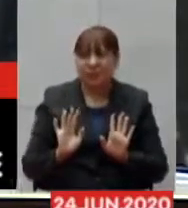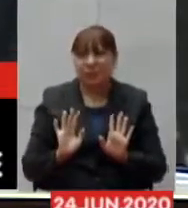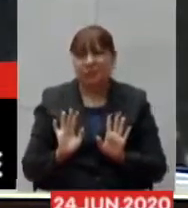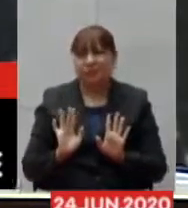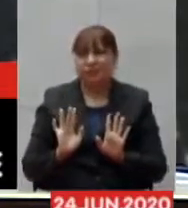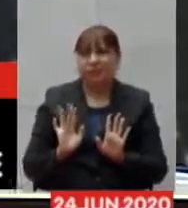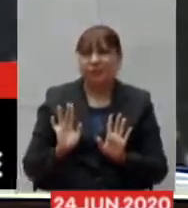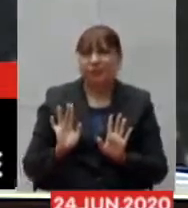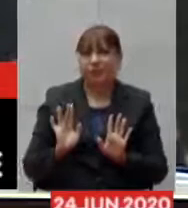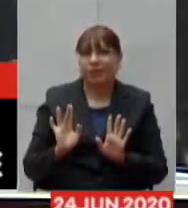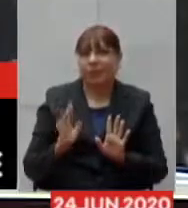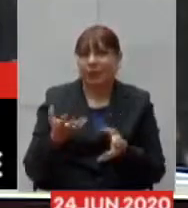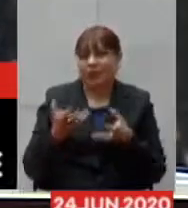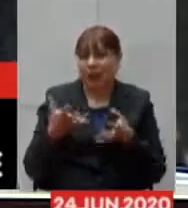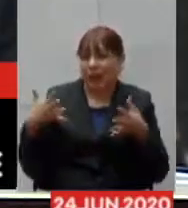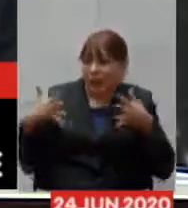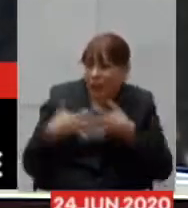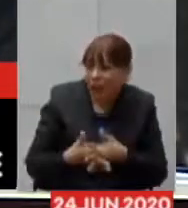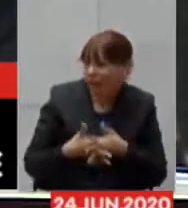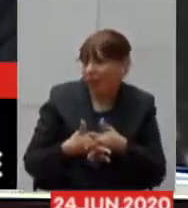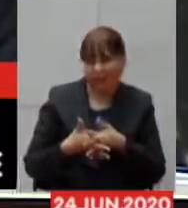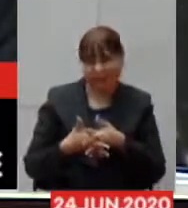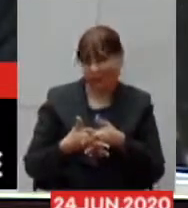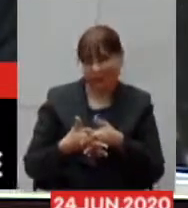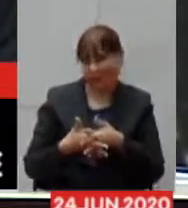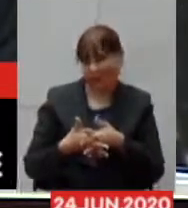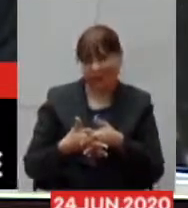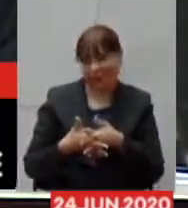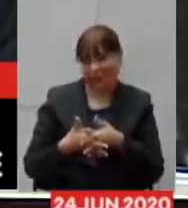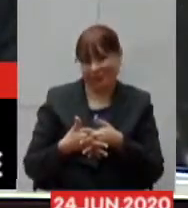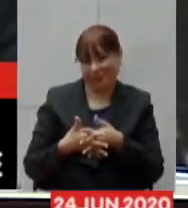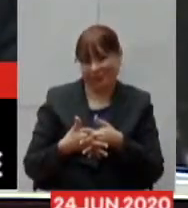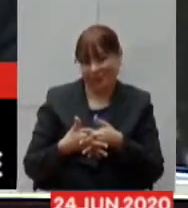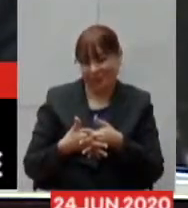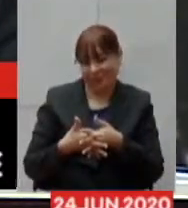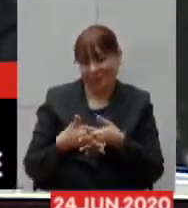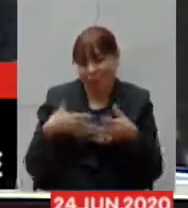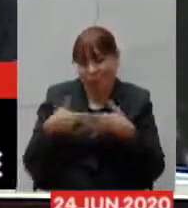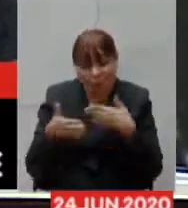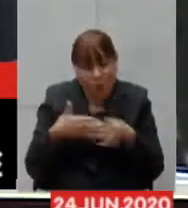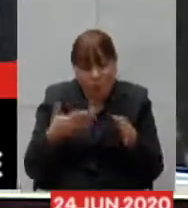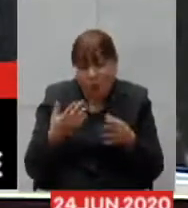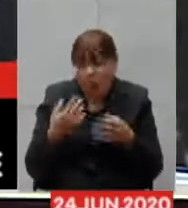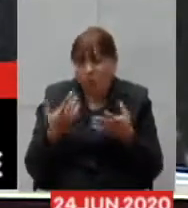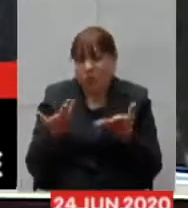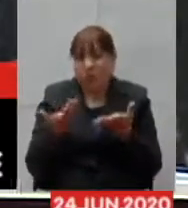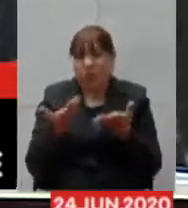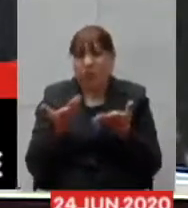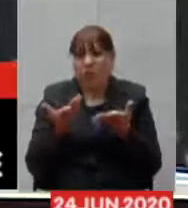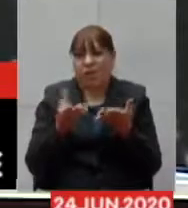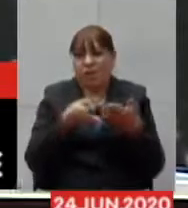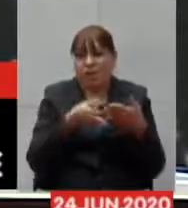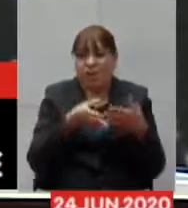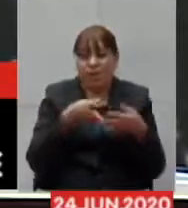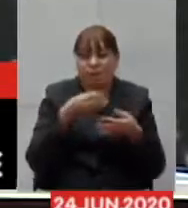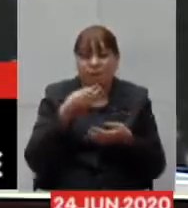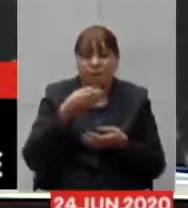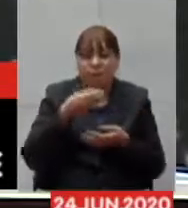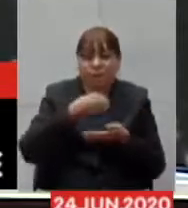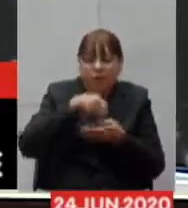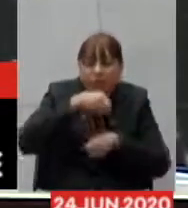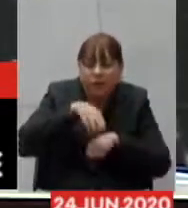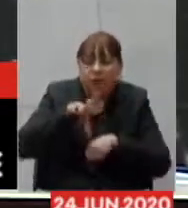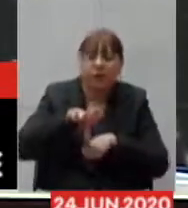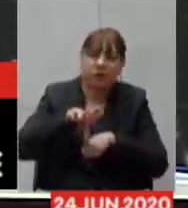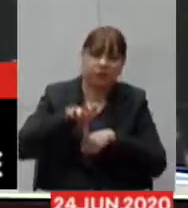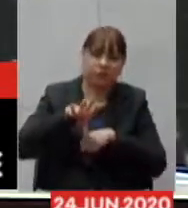procurado dificultar aqui na casa qualquer tipo de encaminhamento na área da saúde para